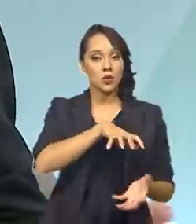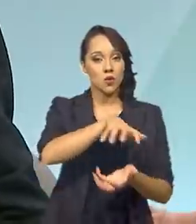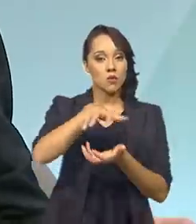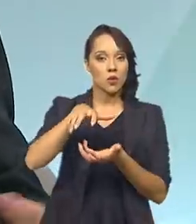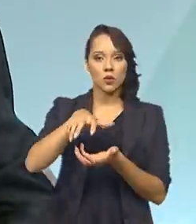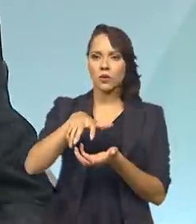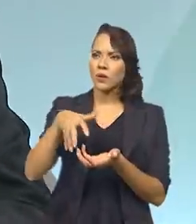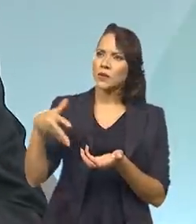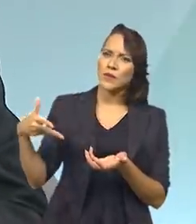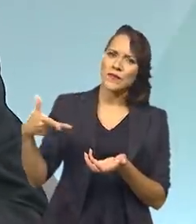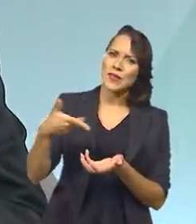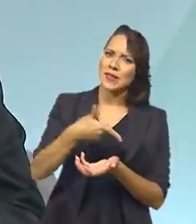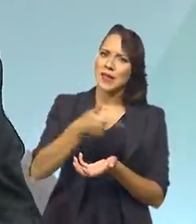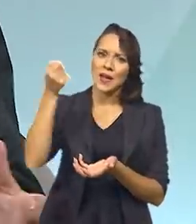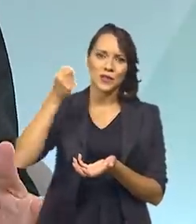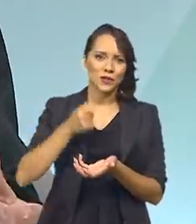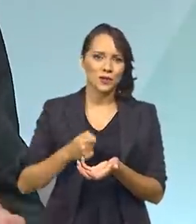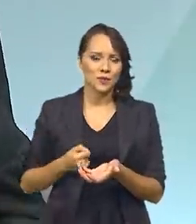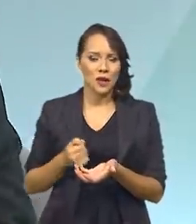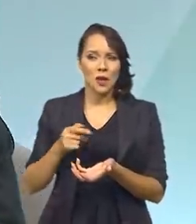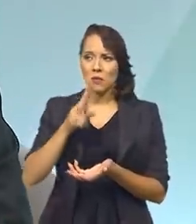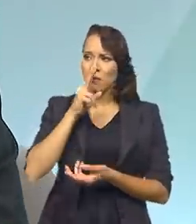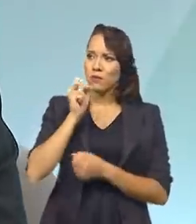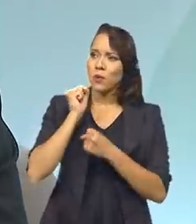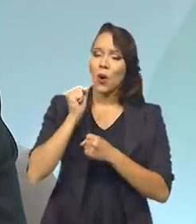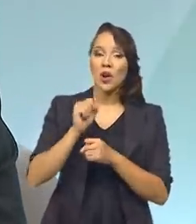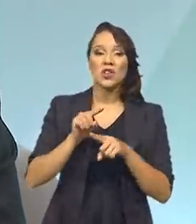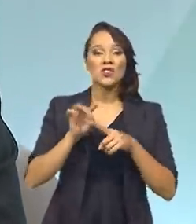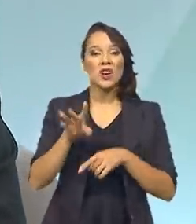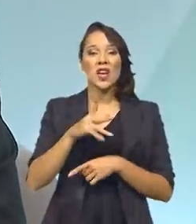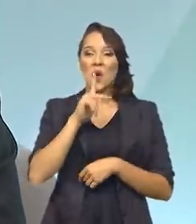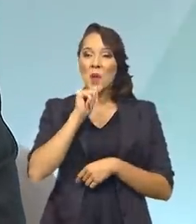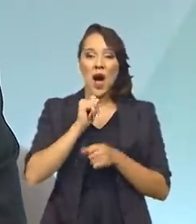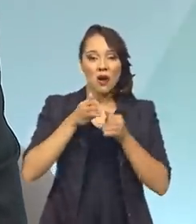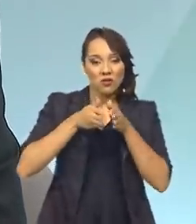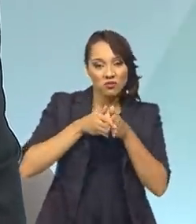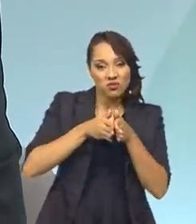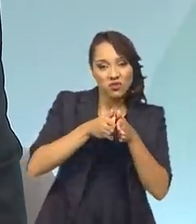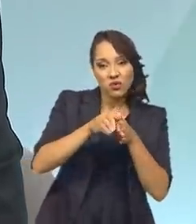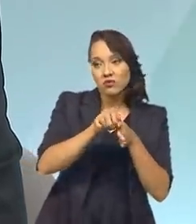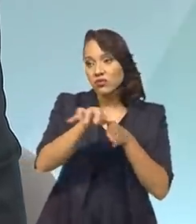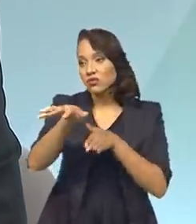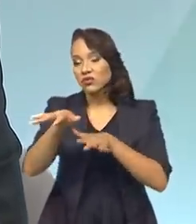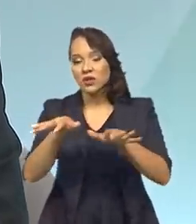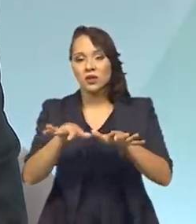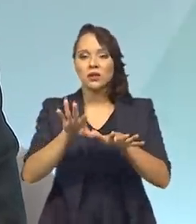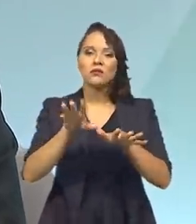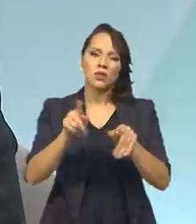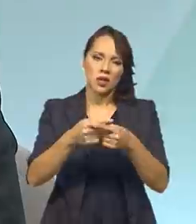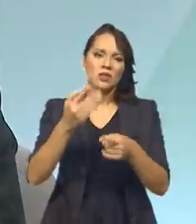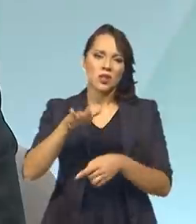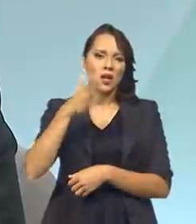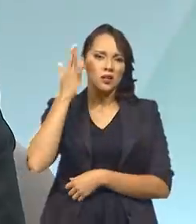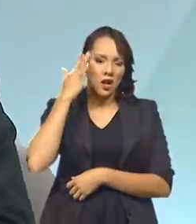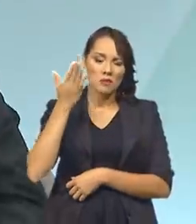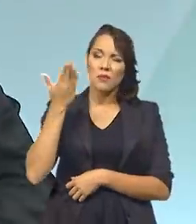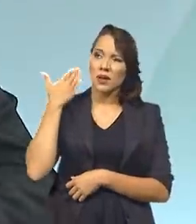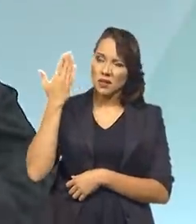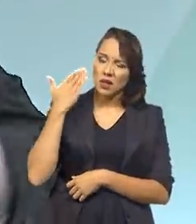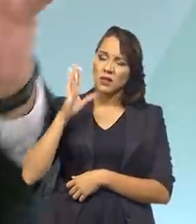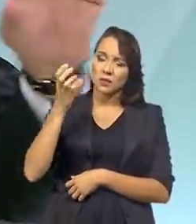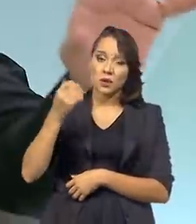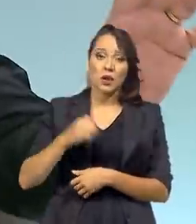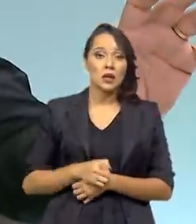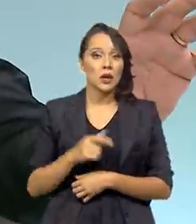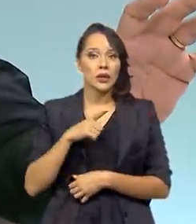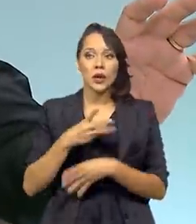fantástico o nosso potencial, mas é uma água mal distribuída, pelas razões que já começamos anteriormente. Então, você tem